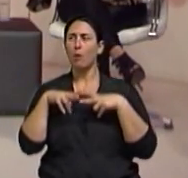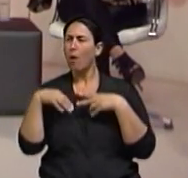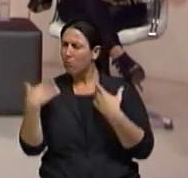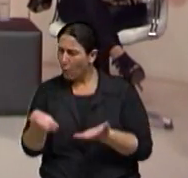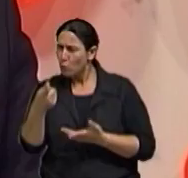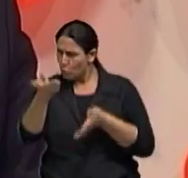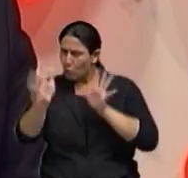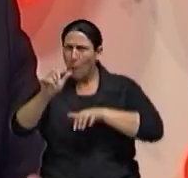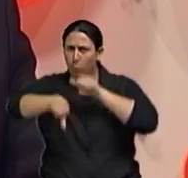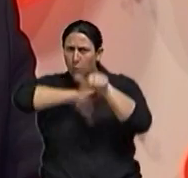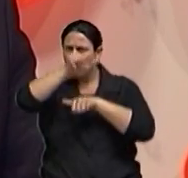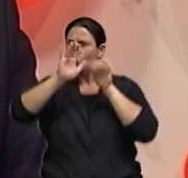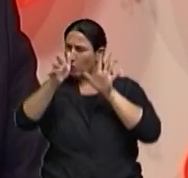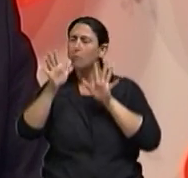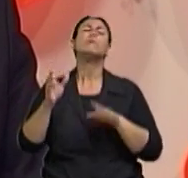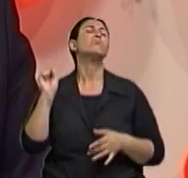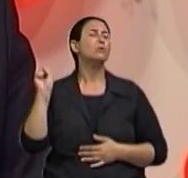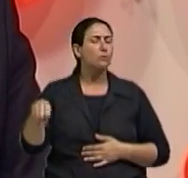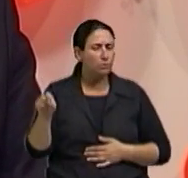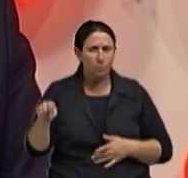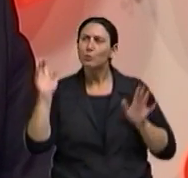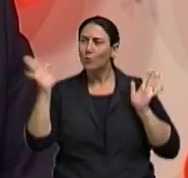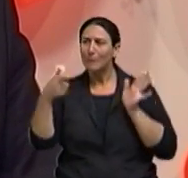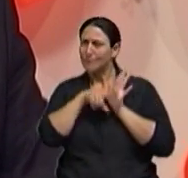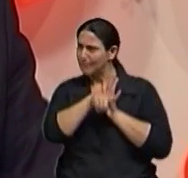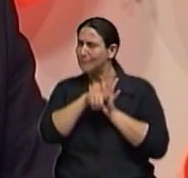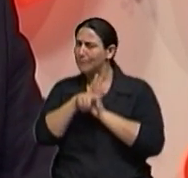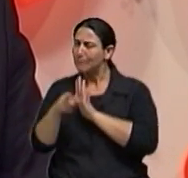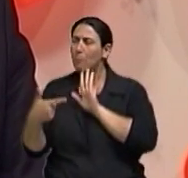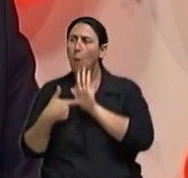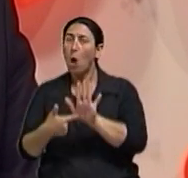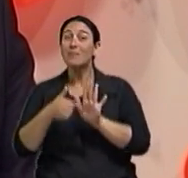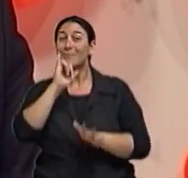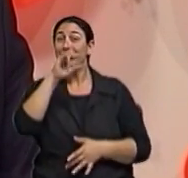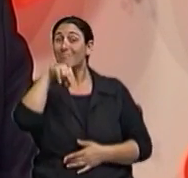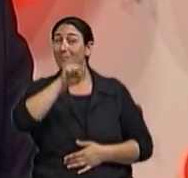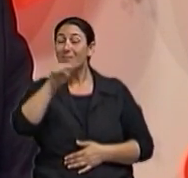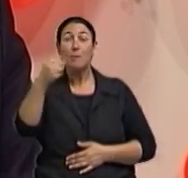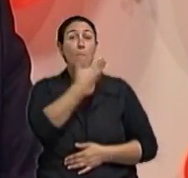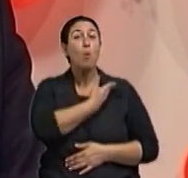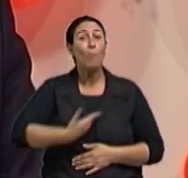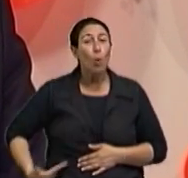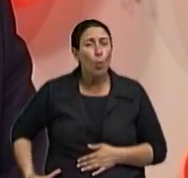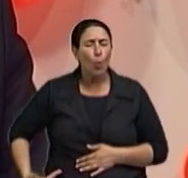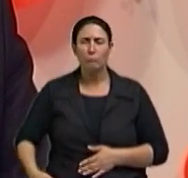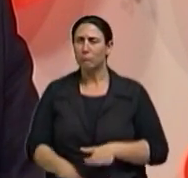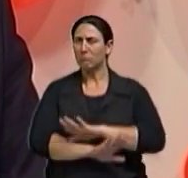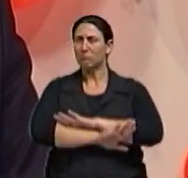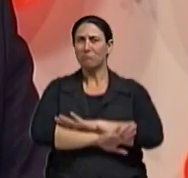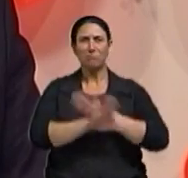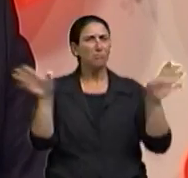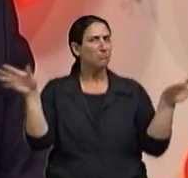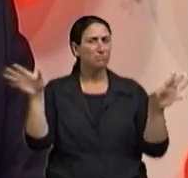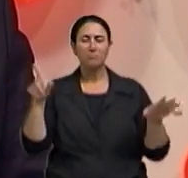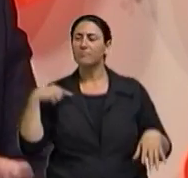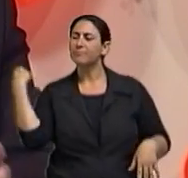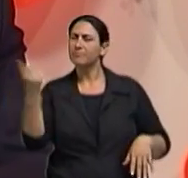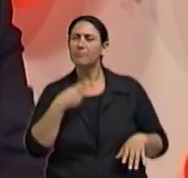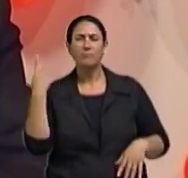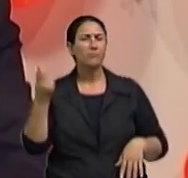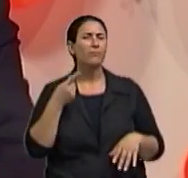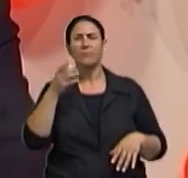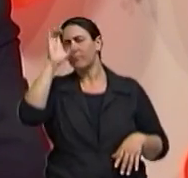Essa mudança já é prevista, existem alguns já estudos mostrando isso. E o cidadão vai ficar muito mais tecnológico, muito mais